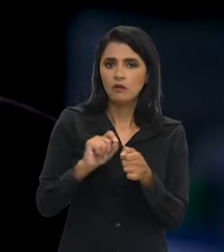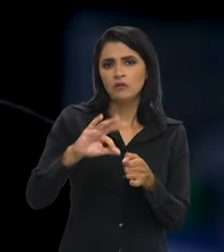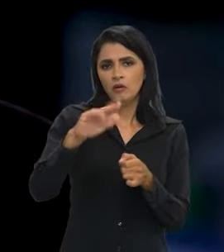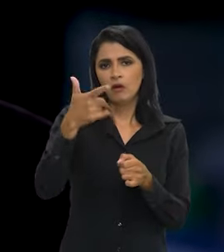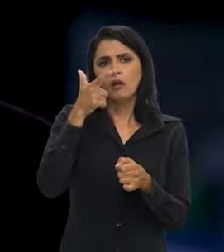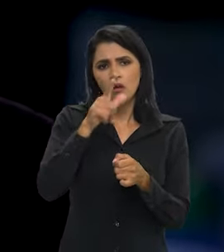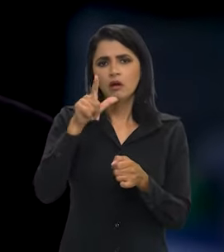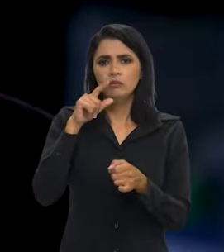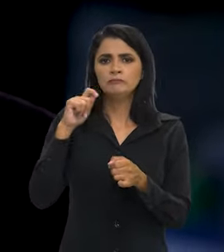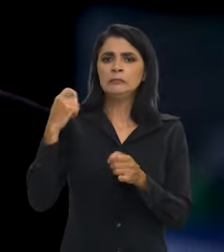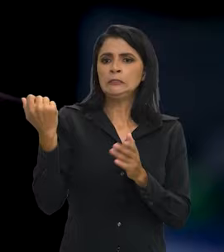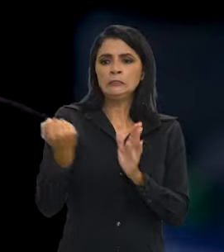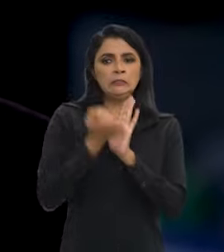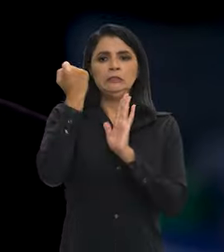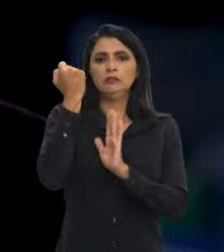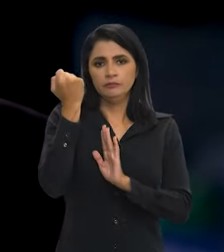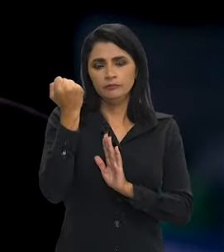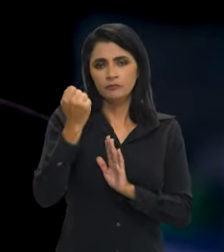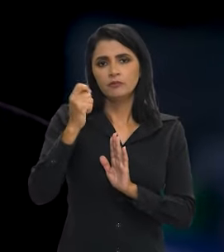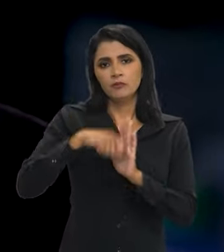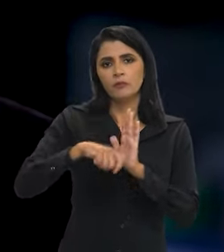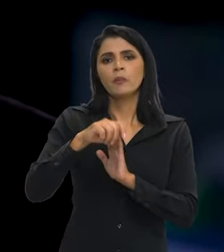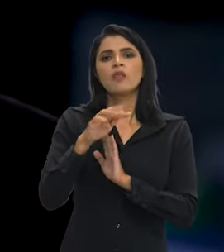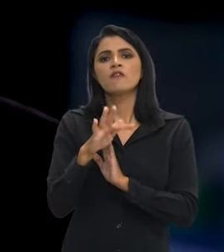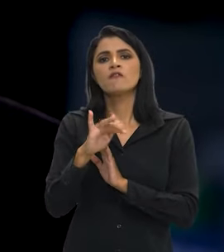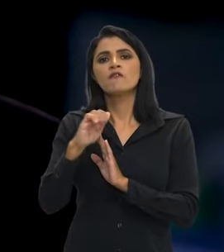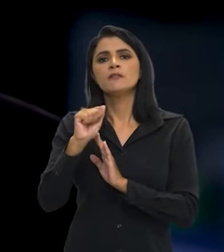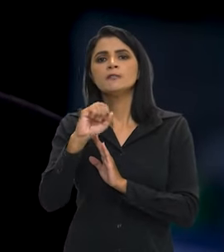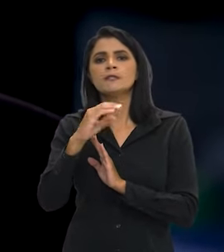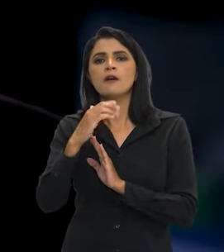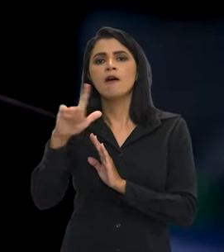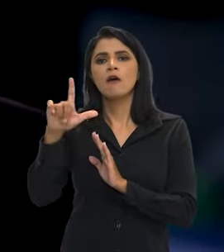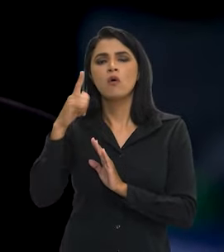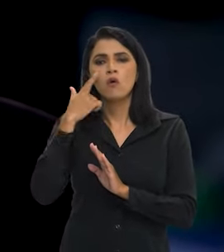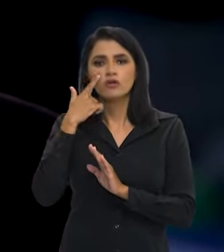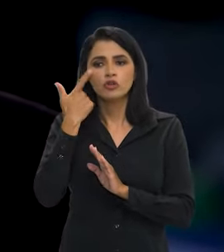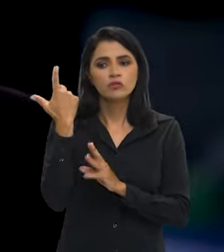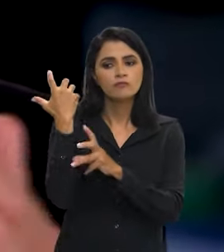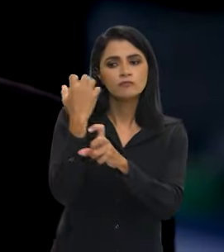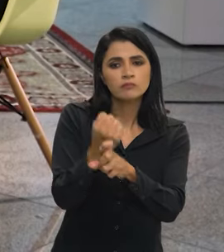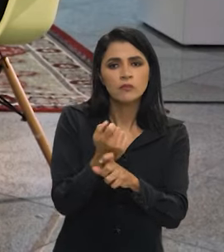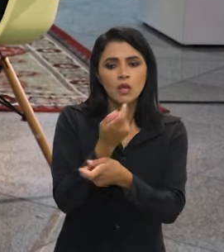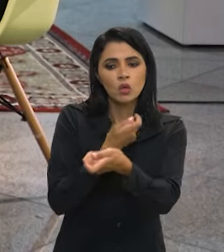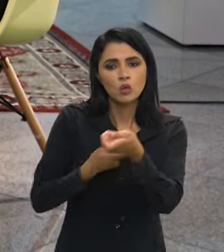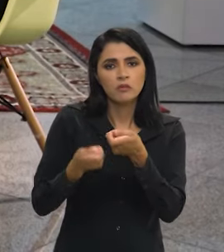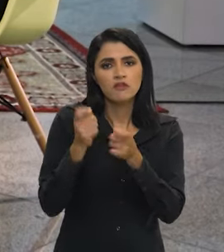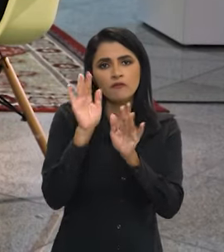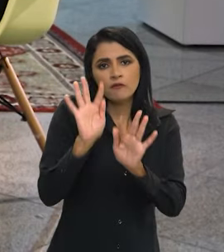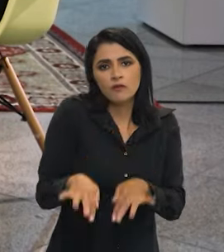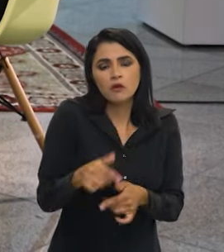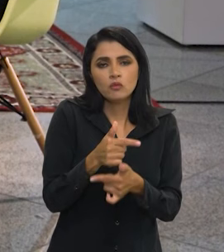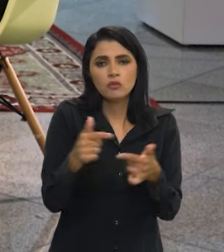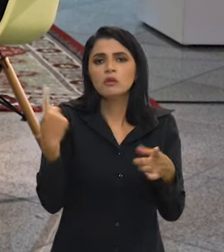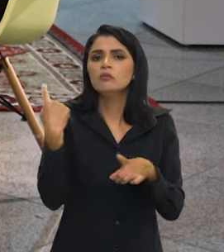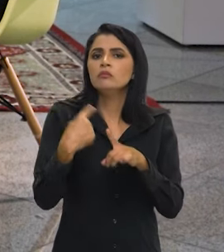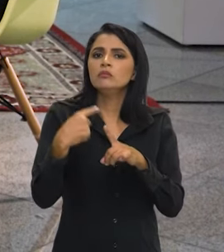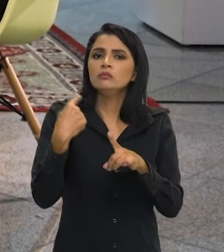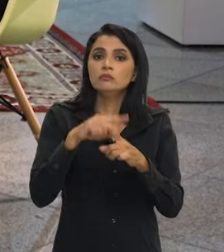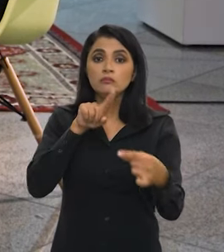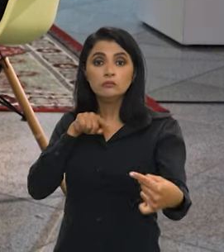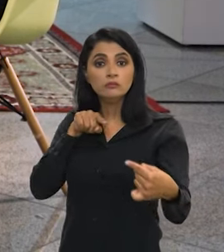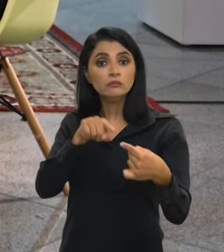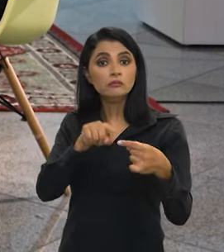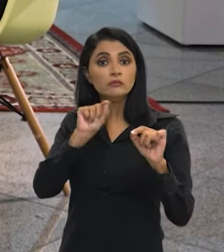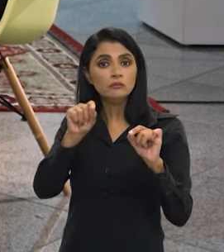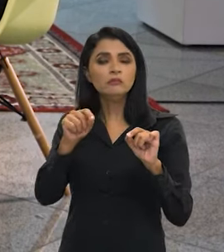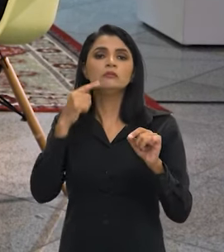Óbvio que ela tem impacto fiscal. Nós não temos estimado as economias exatamente finais, exatamente porque o